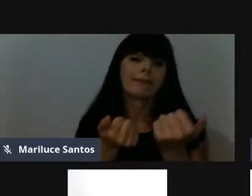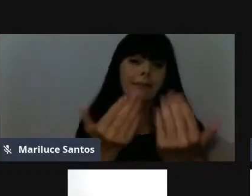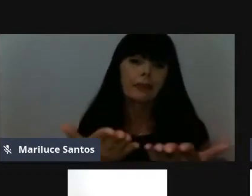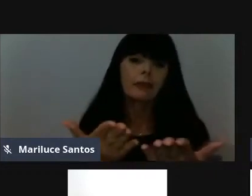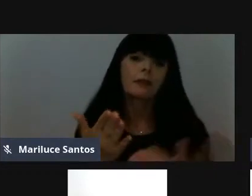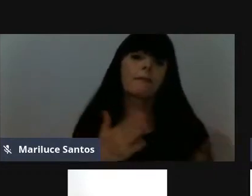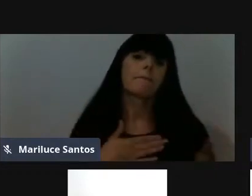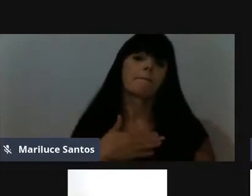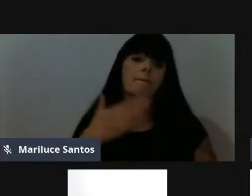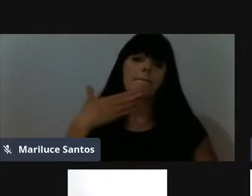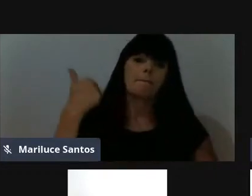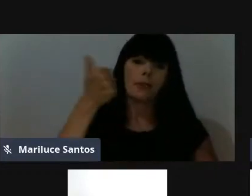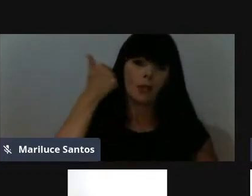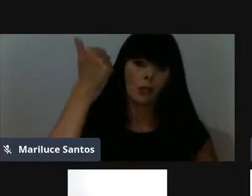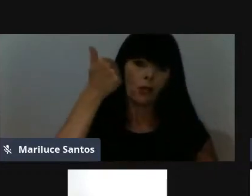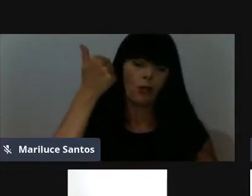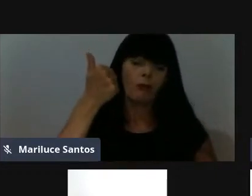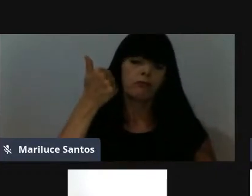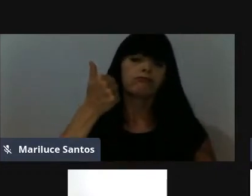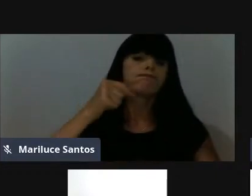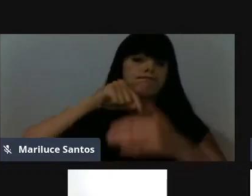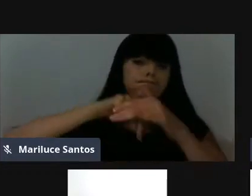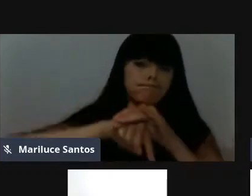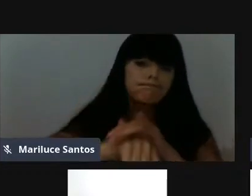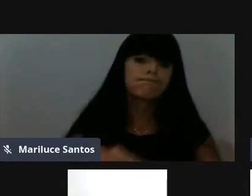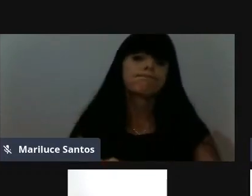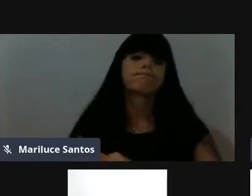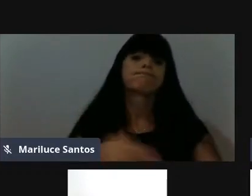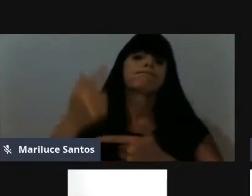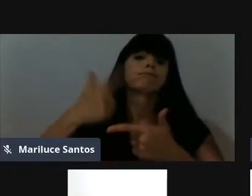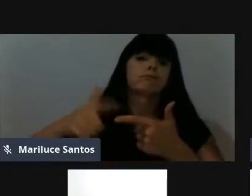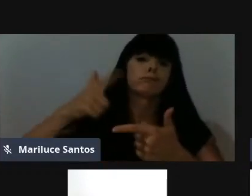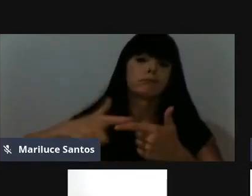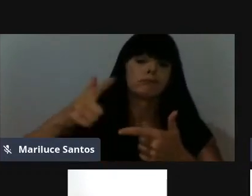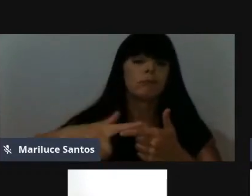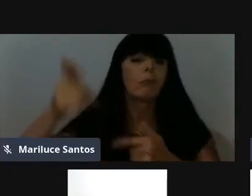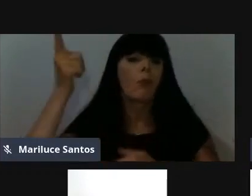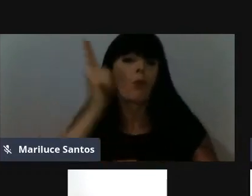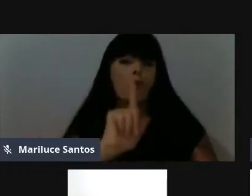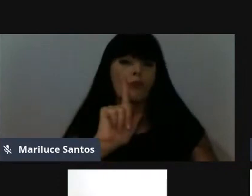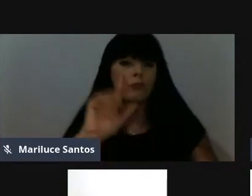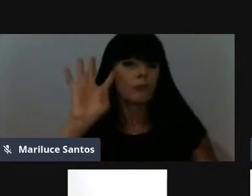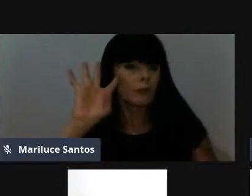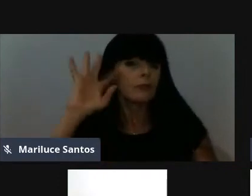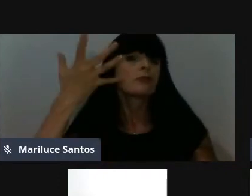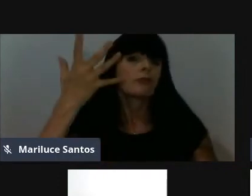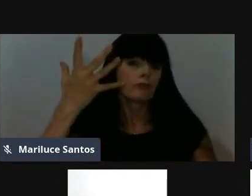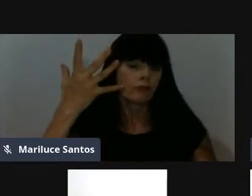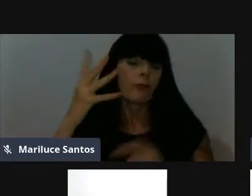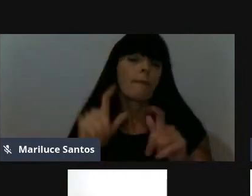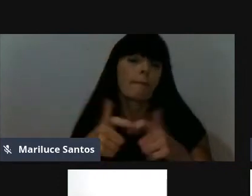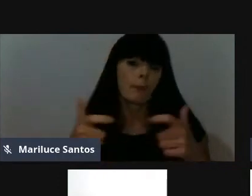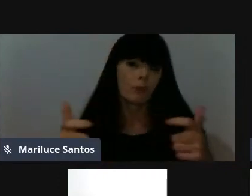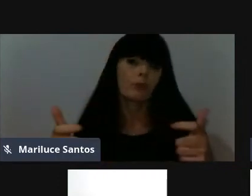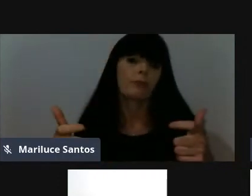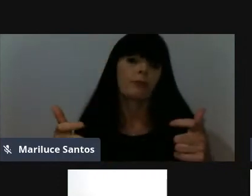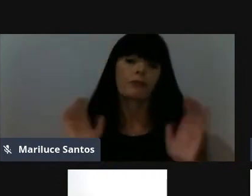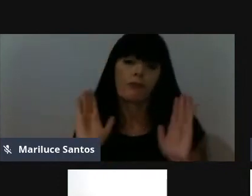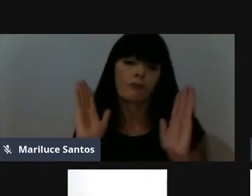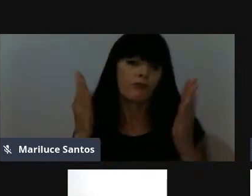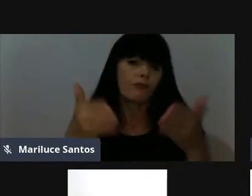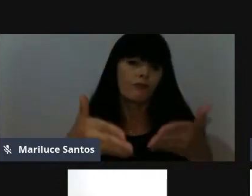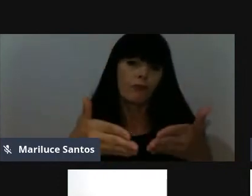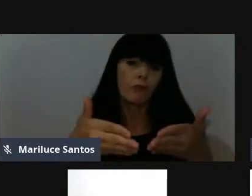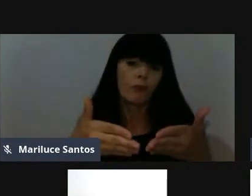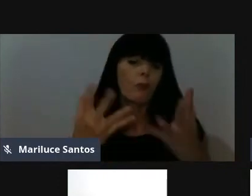né, se entregando totalmente, indo a fundo no problema, na maioria das vezes, conseguir solucionar, né, eu foco muito na zona